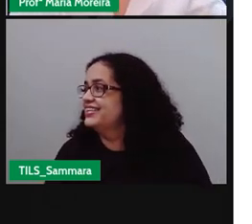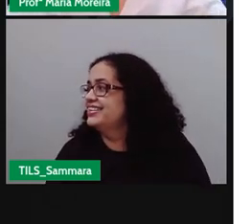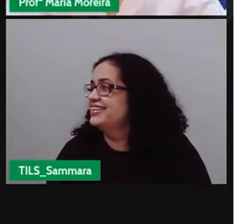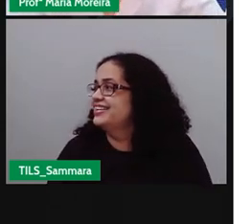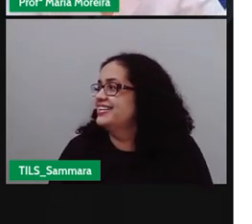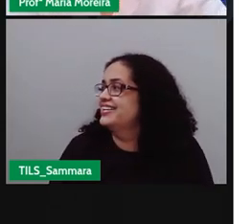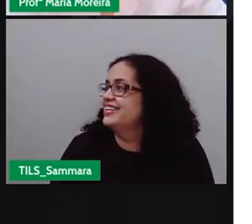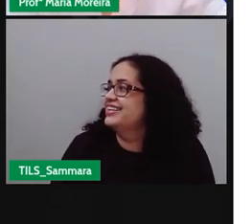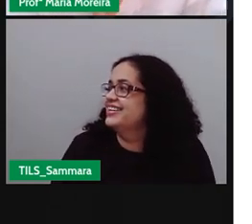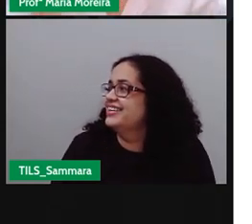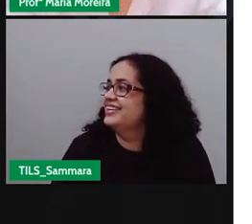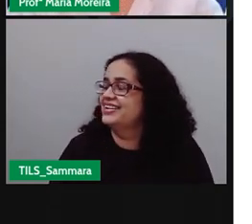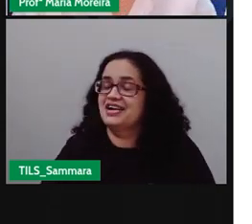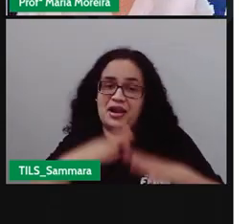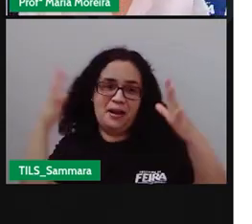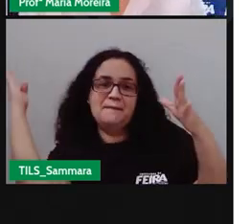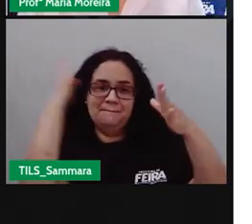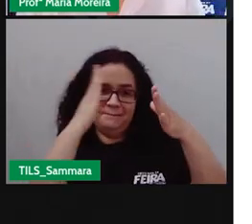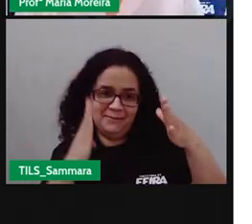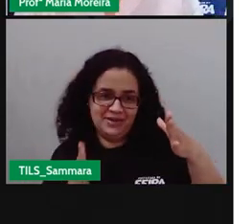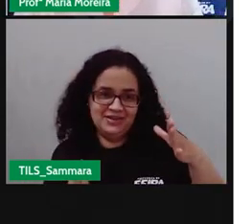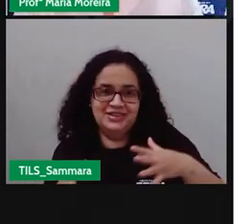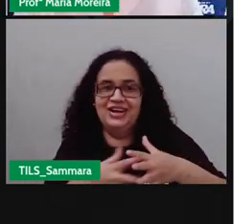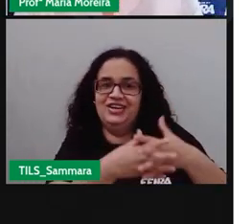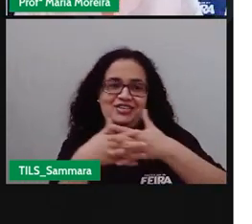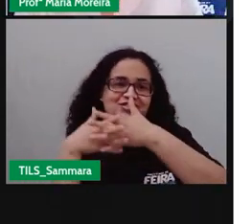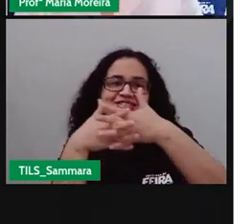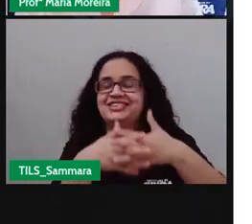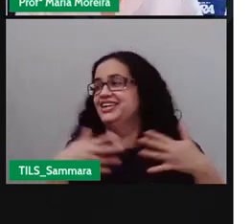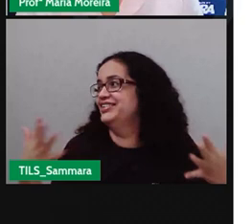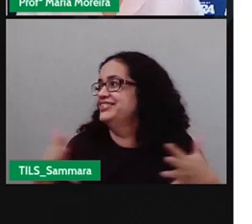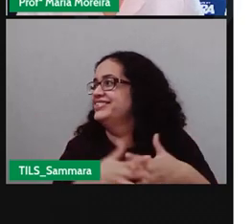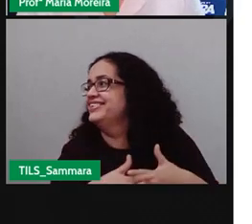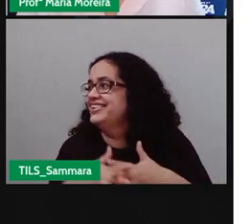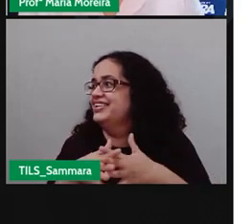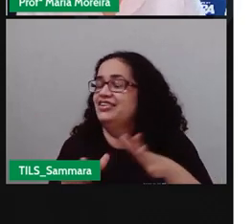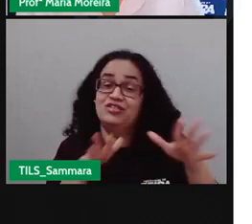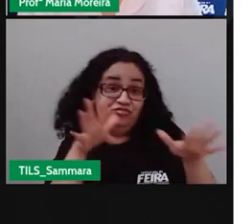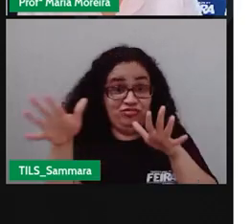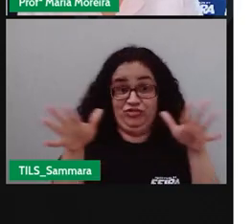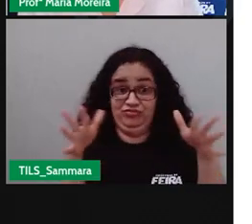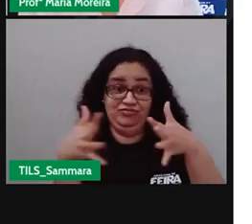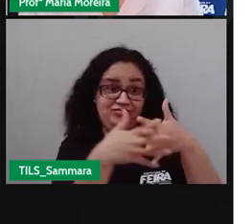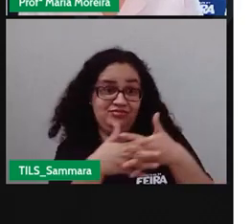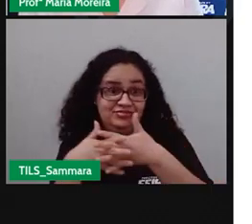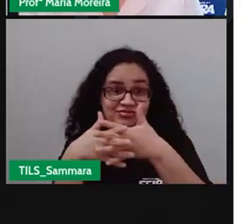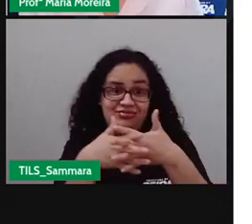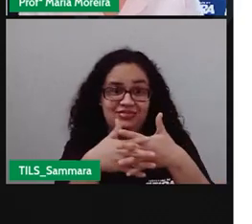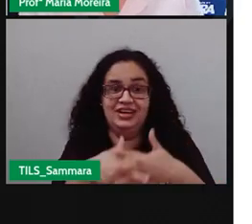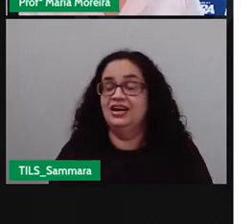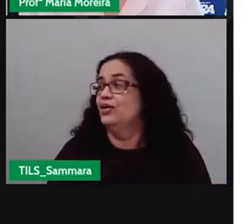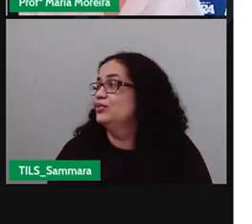você usa as mãos né foi confuso Samara o suficiente não fui confuso o suficiente